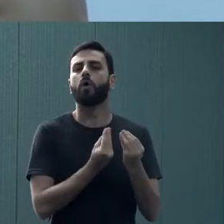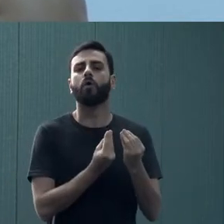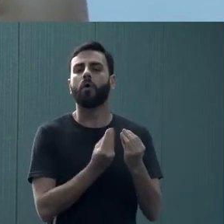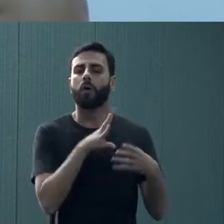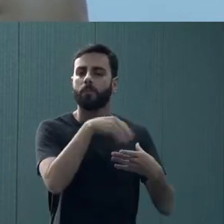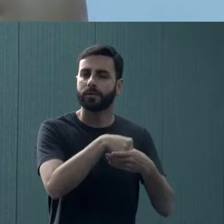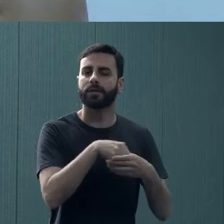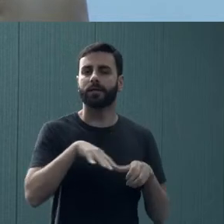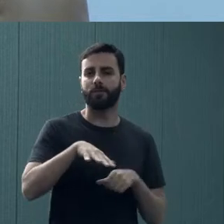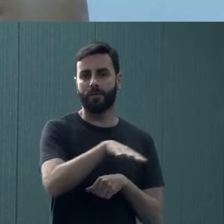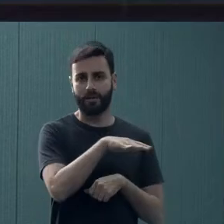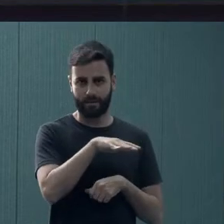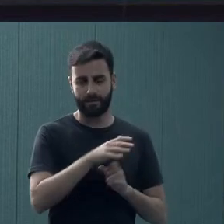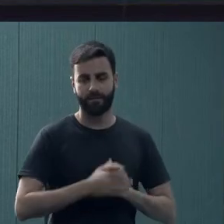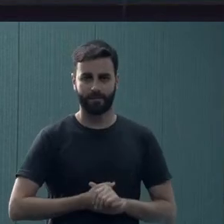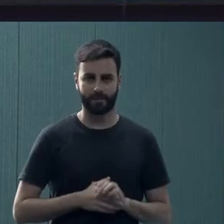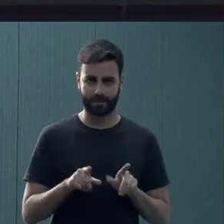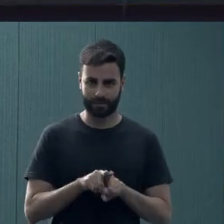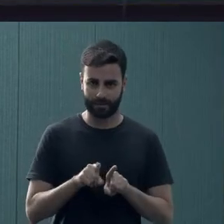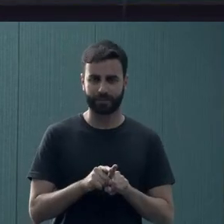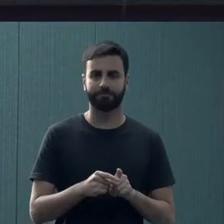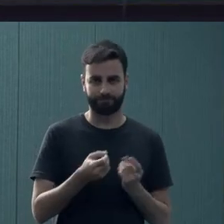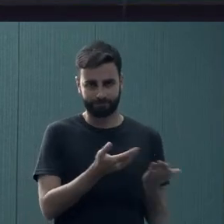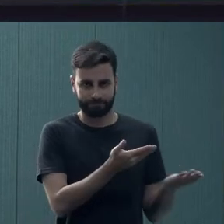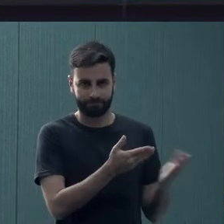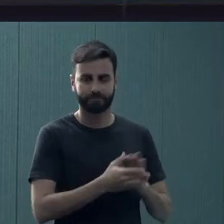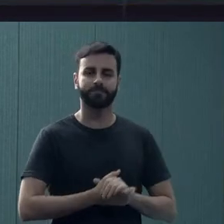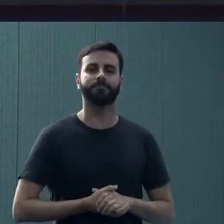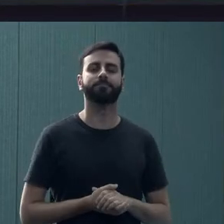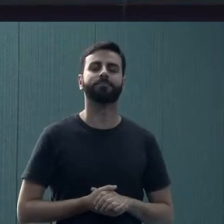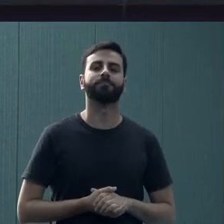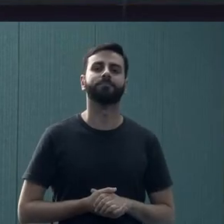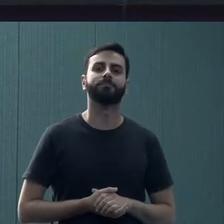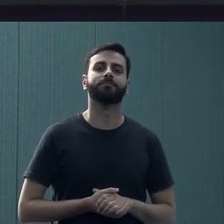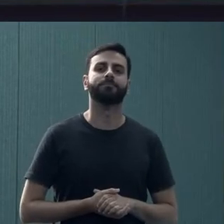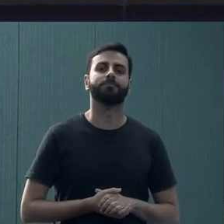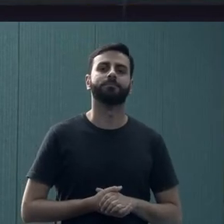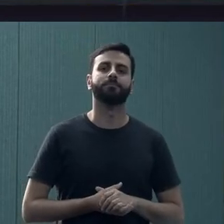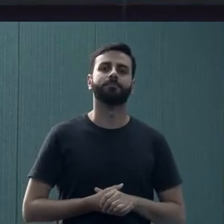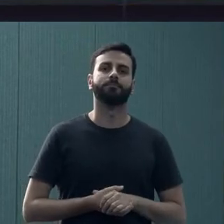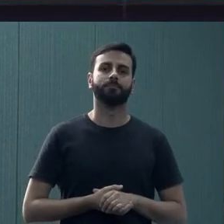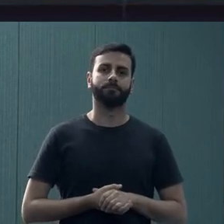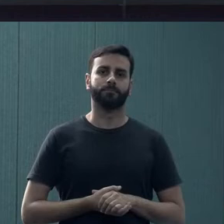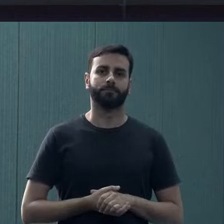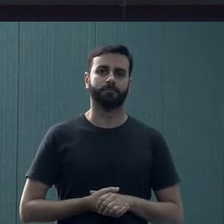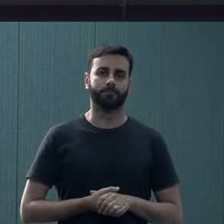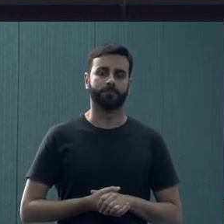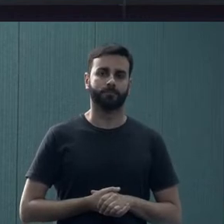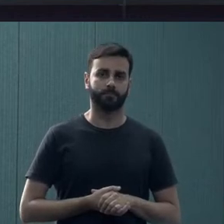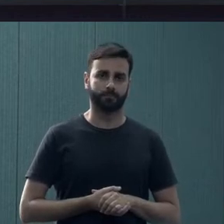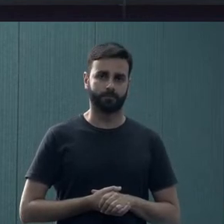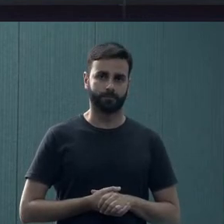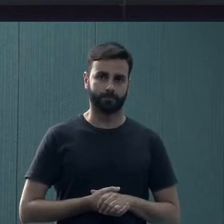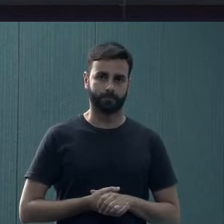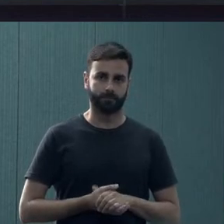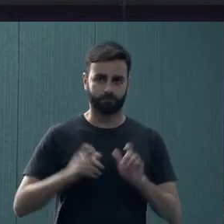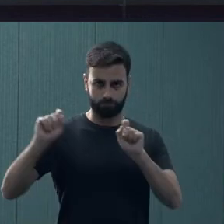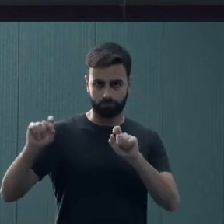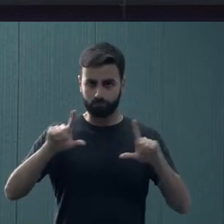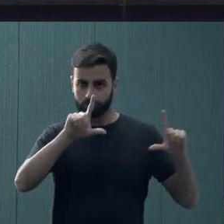tem sido pensado aqui na universidade. Bruno. Beleza. Eu vou usar a